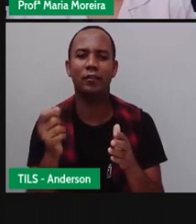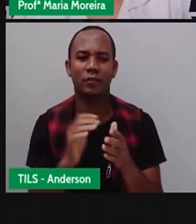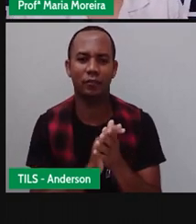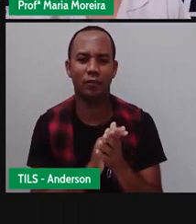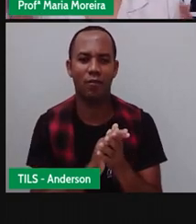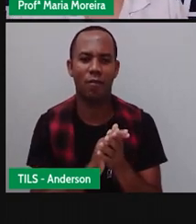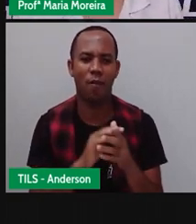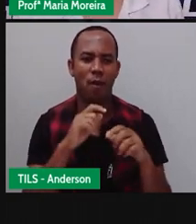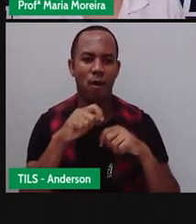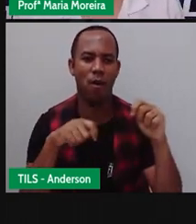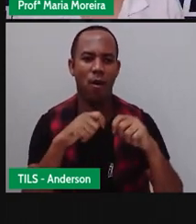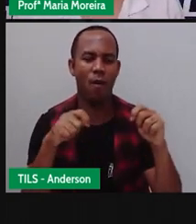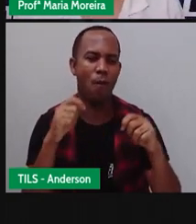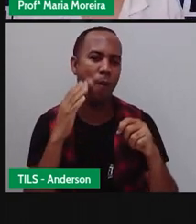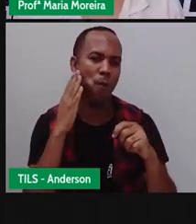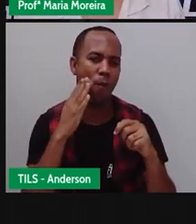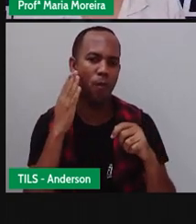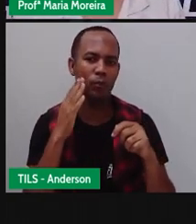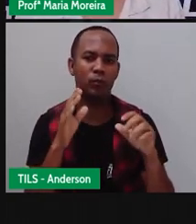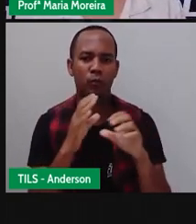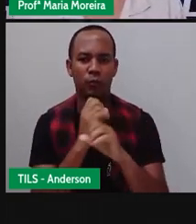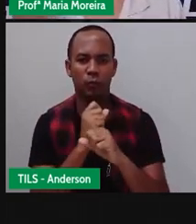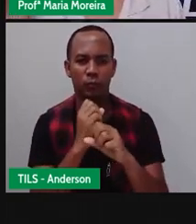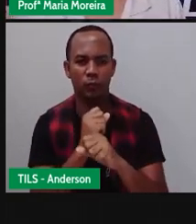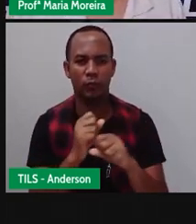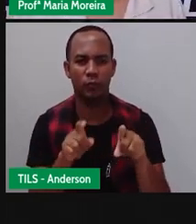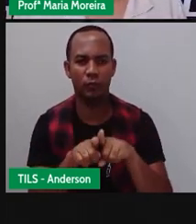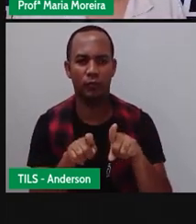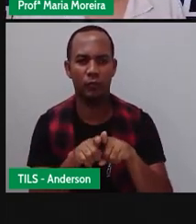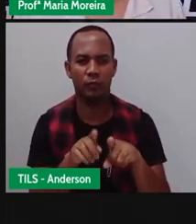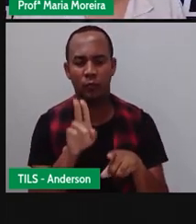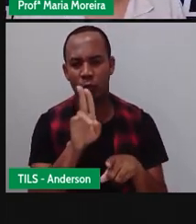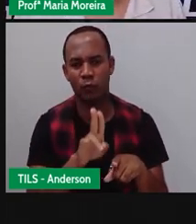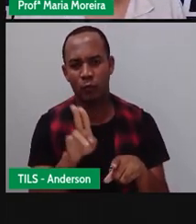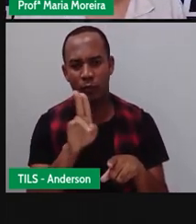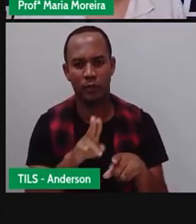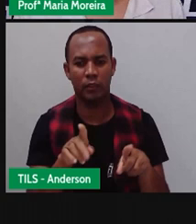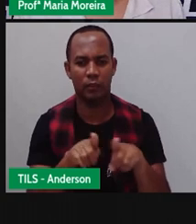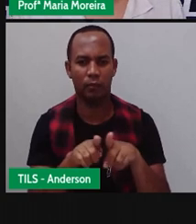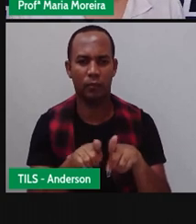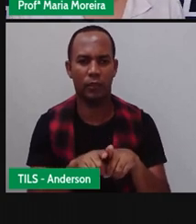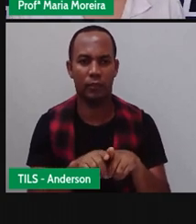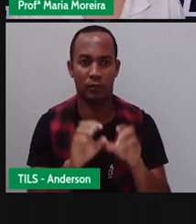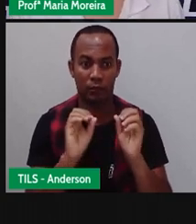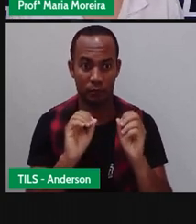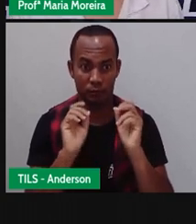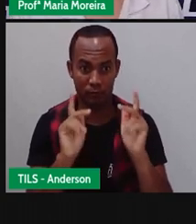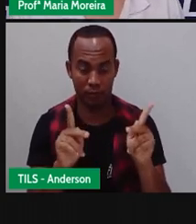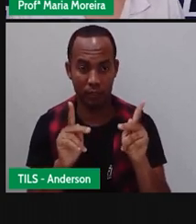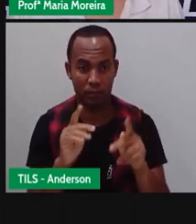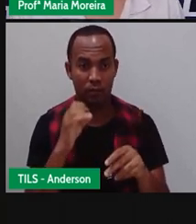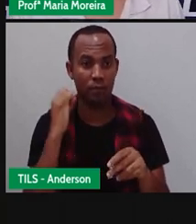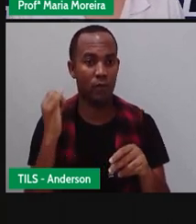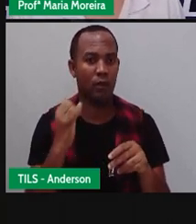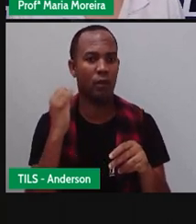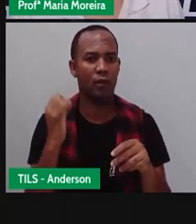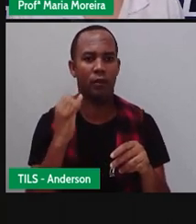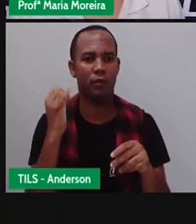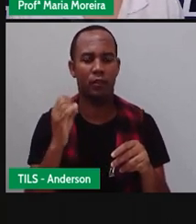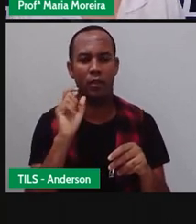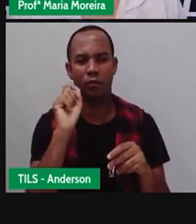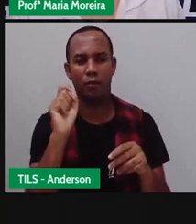bombons, fazer a conta através de soma ou utilizando a multiplicação, certo? O importante é o quê?